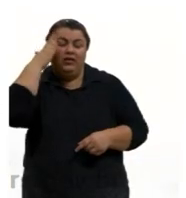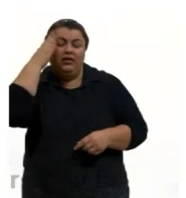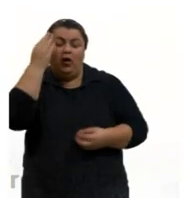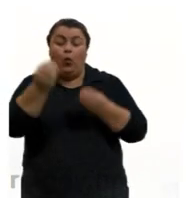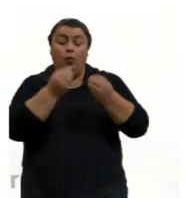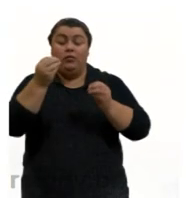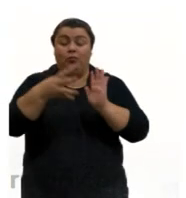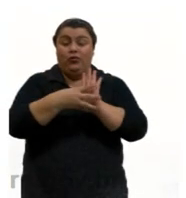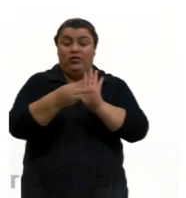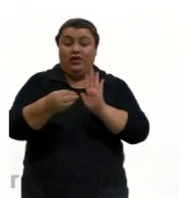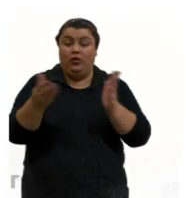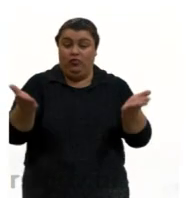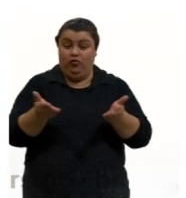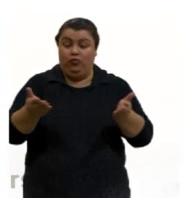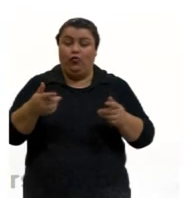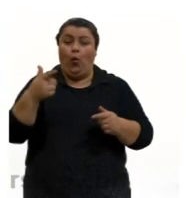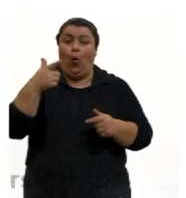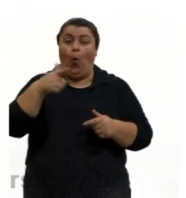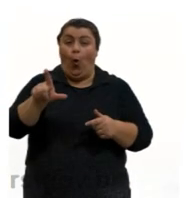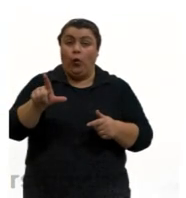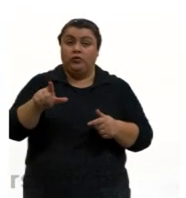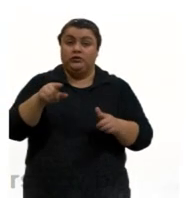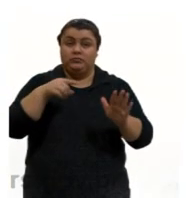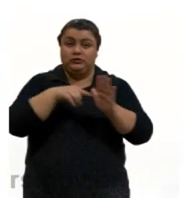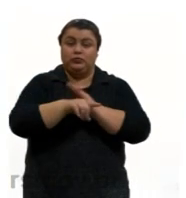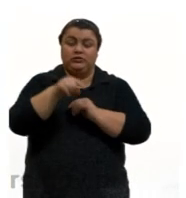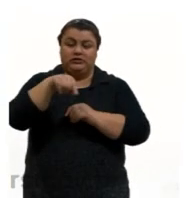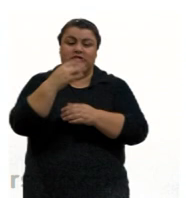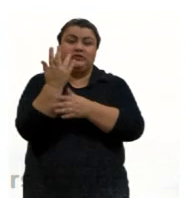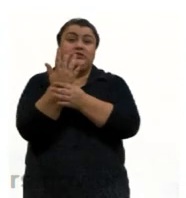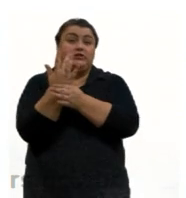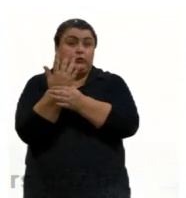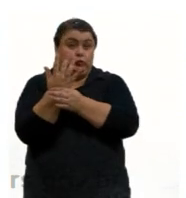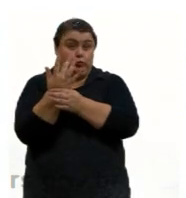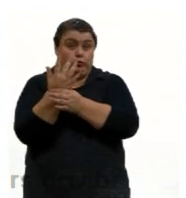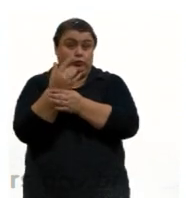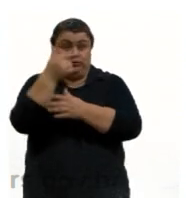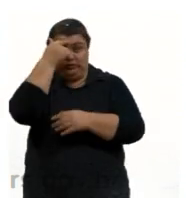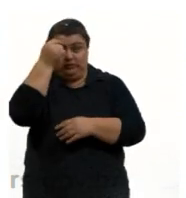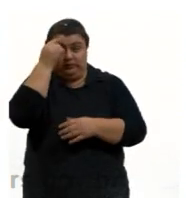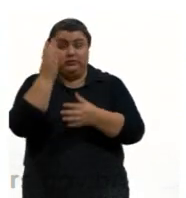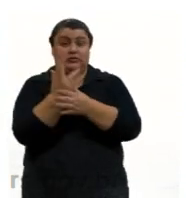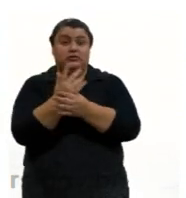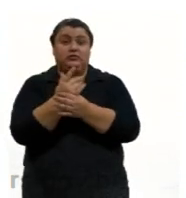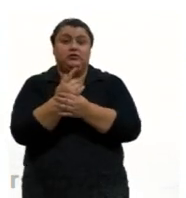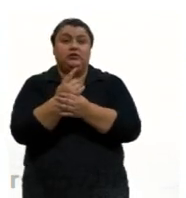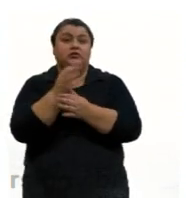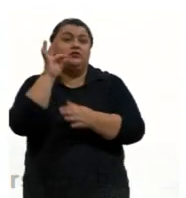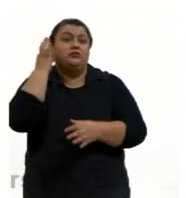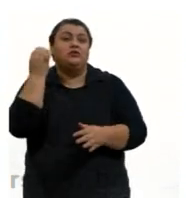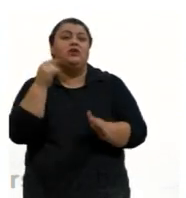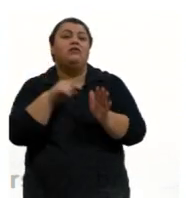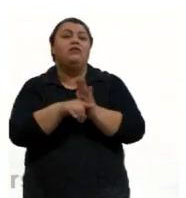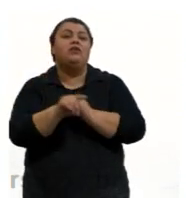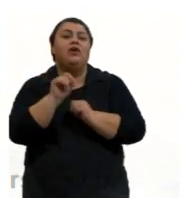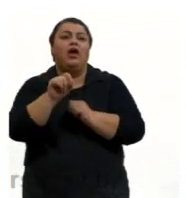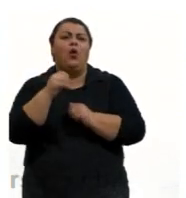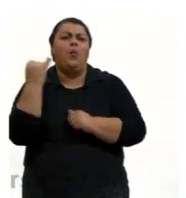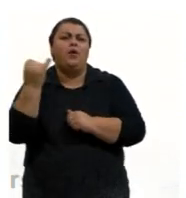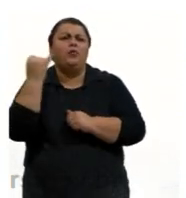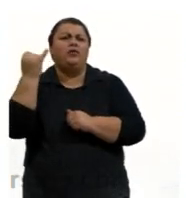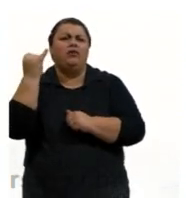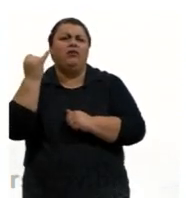Outro exercício aqui da nossa Universidade Federal do Rio Grande do Sul, né, da URGS, do vestibular diz o seguinte, uma importante